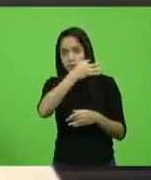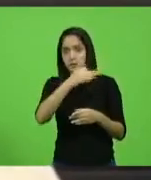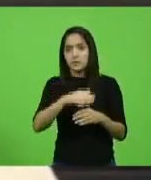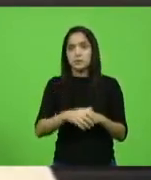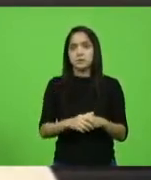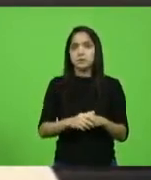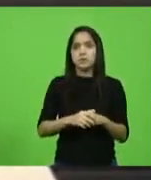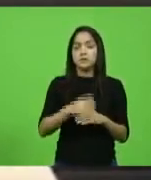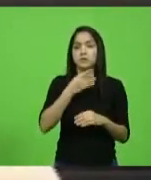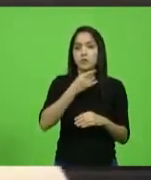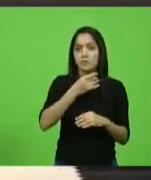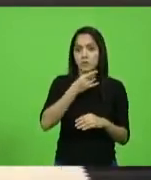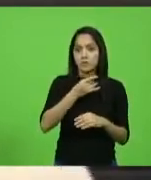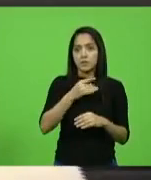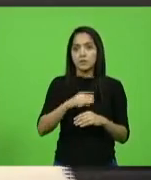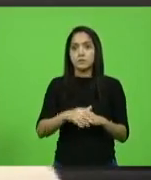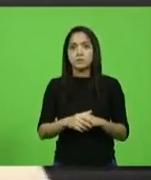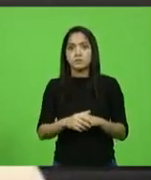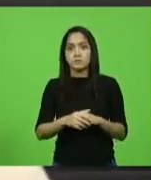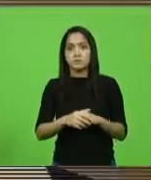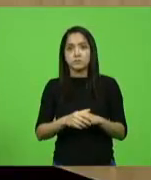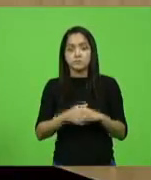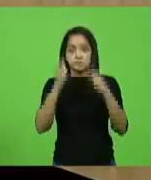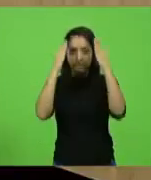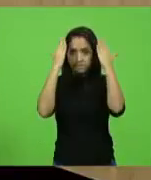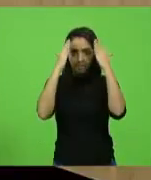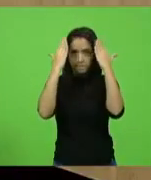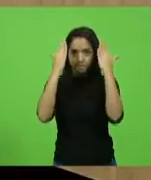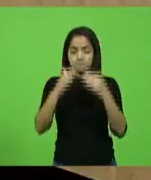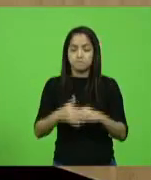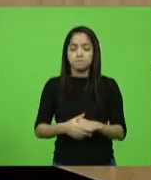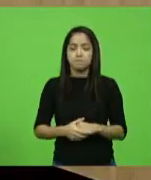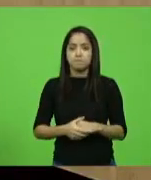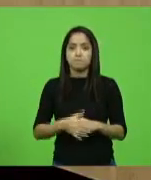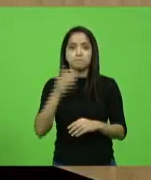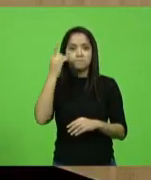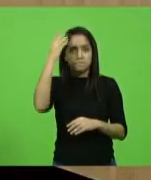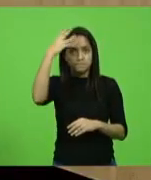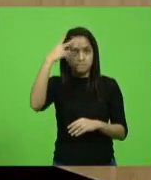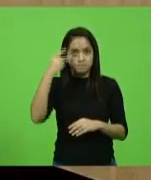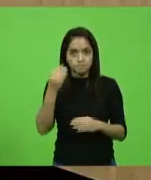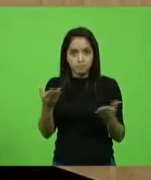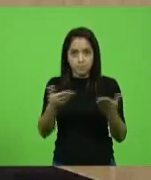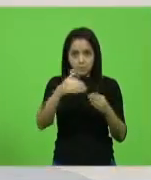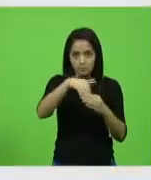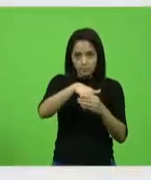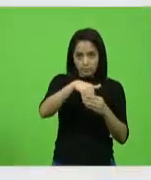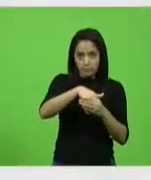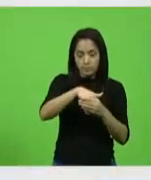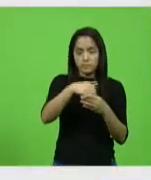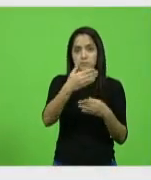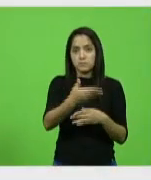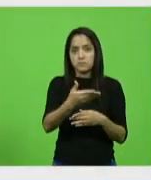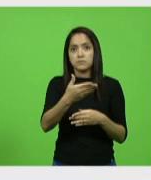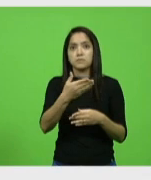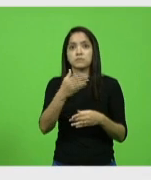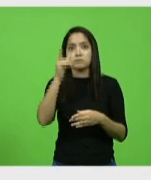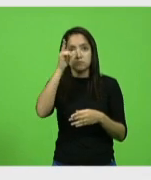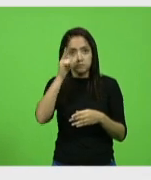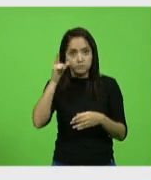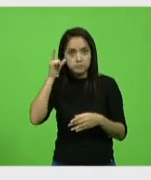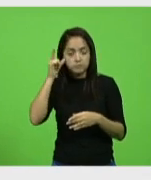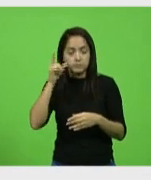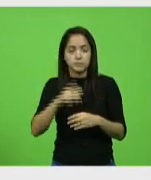Cobalquini e deputado José Milton Schaefer. A deputada Luciane Carminati vota no deputado Laércio